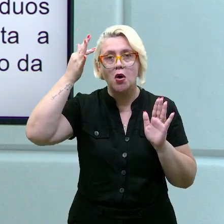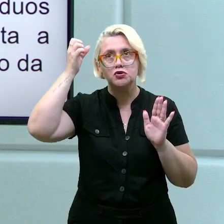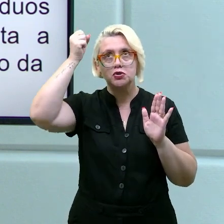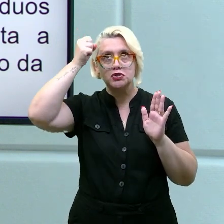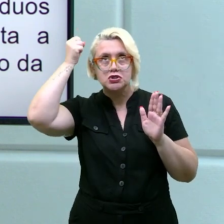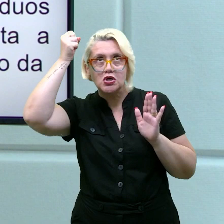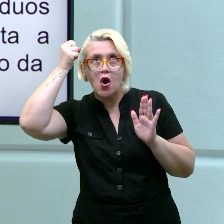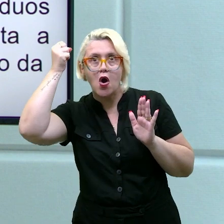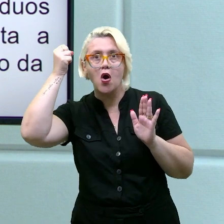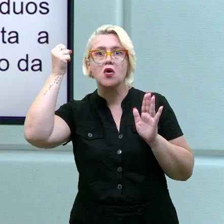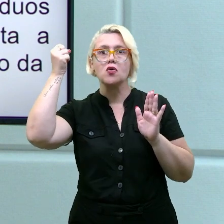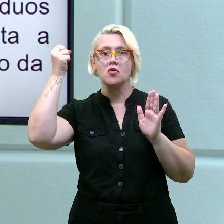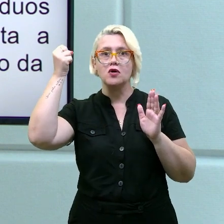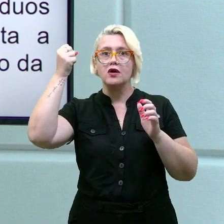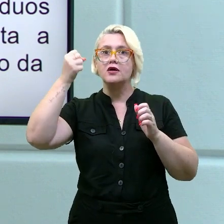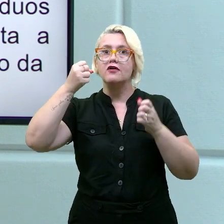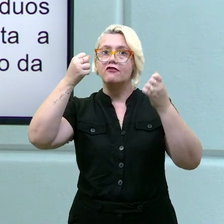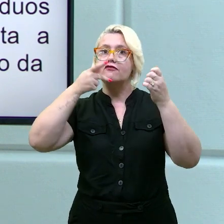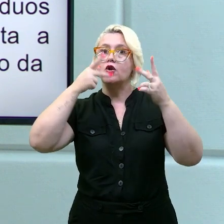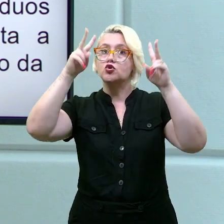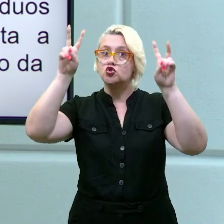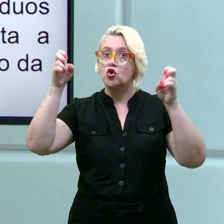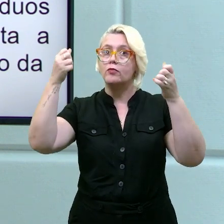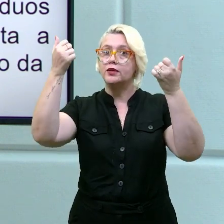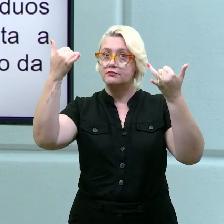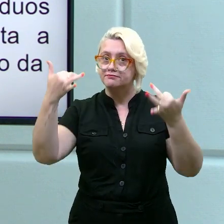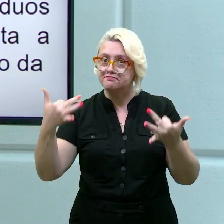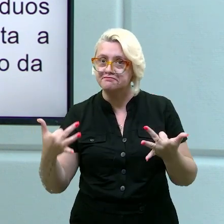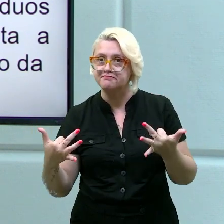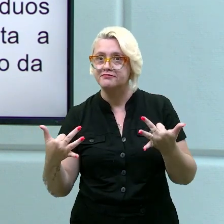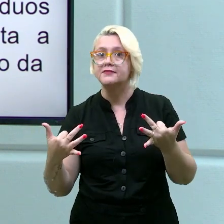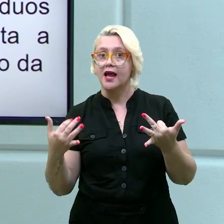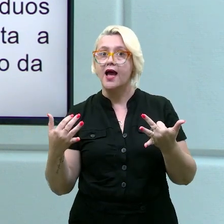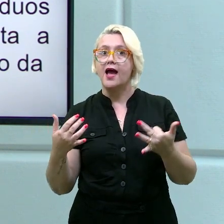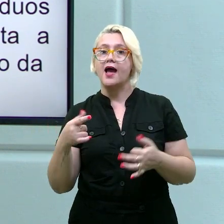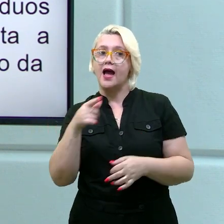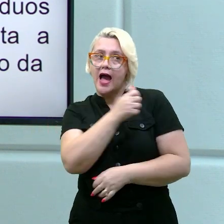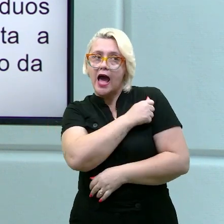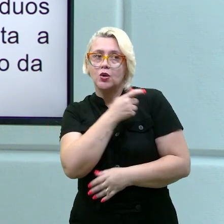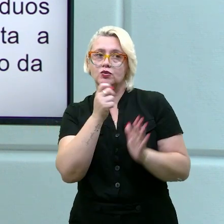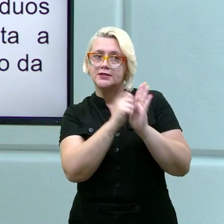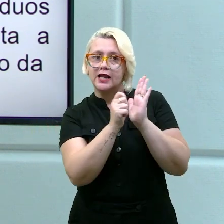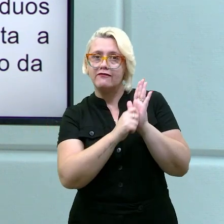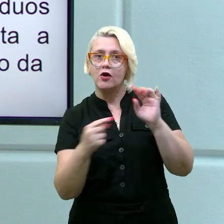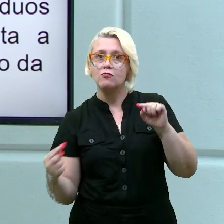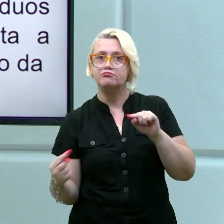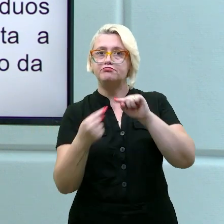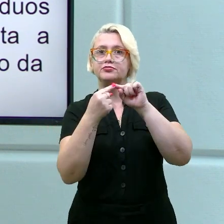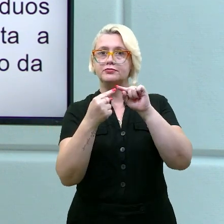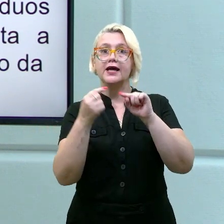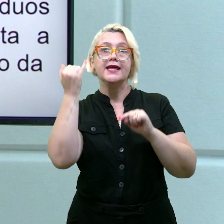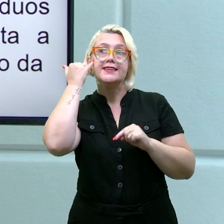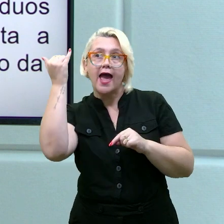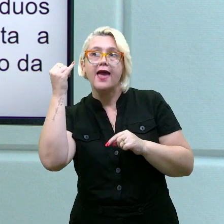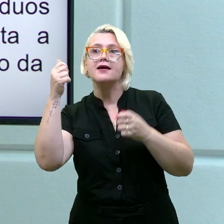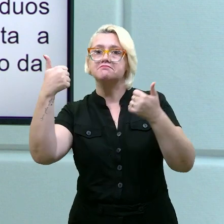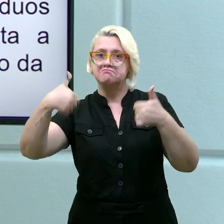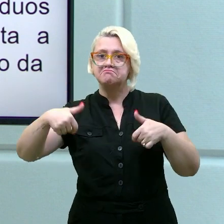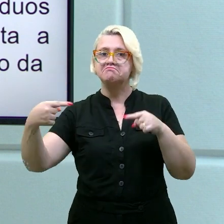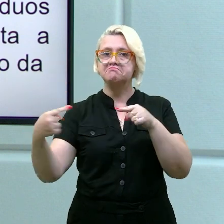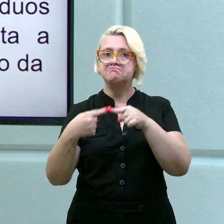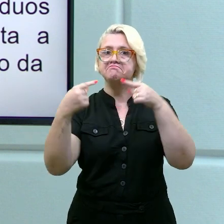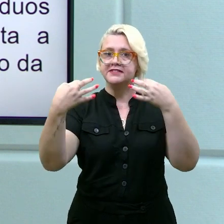Isso explica o que o candidato, o o aluno estava falando, porque o Bauman também falou. Então, a ideia dele é